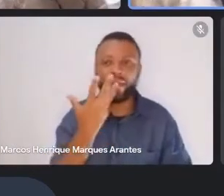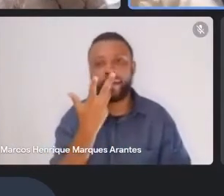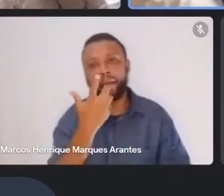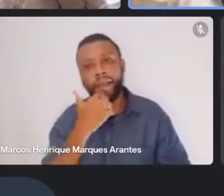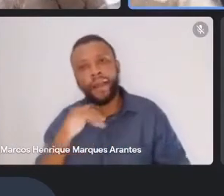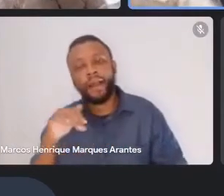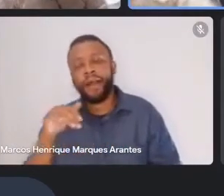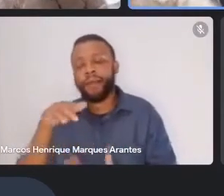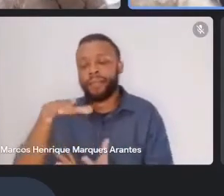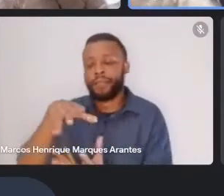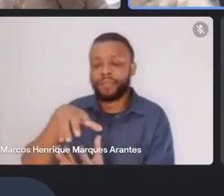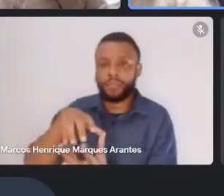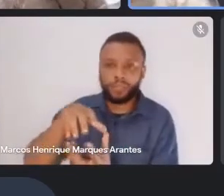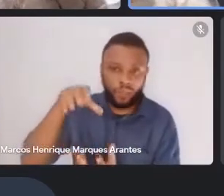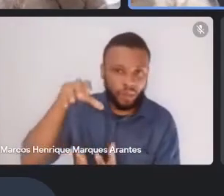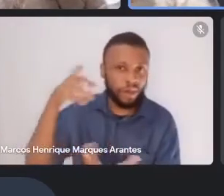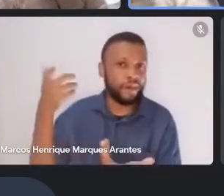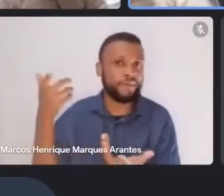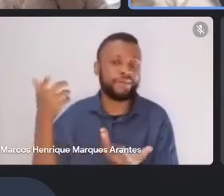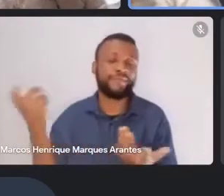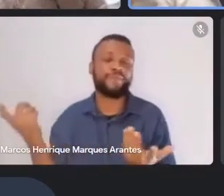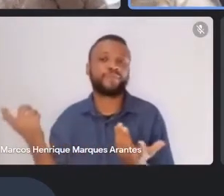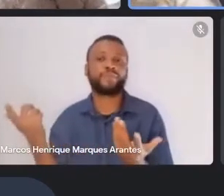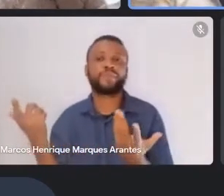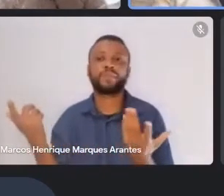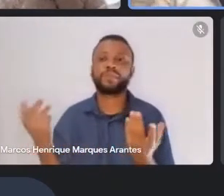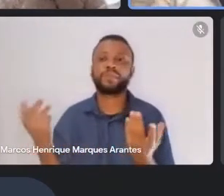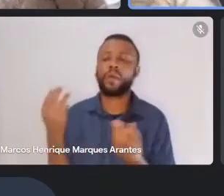e com o seguinte mote,